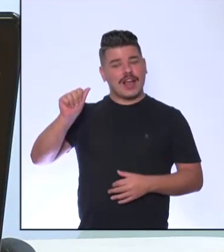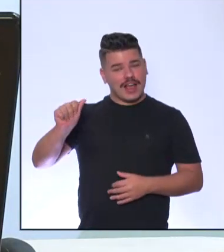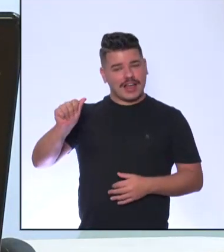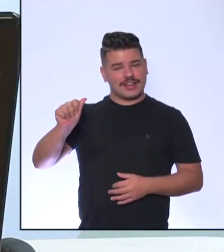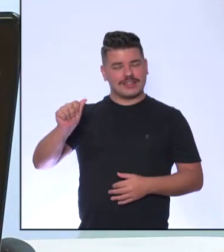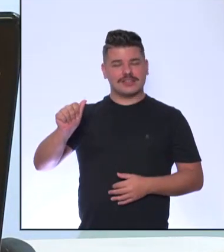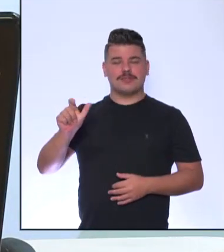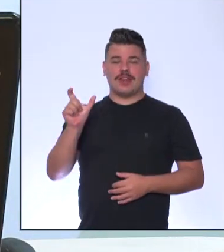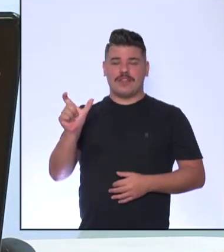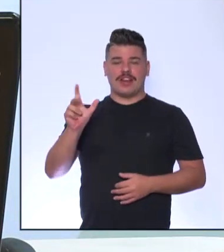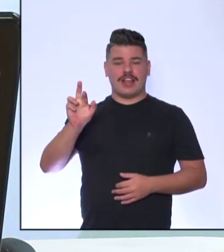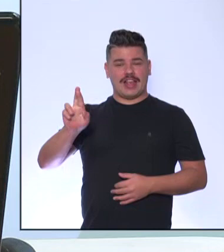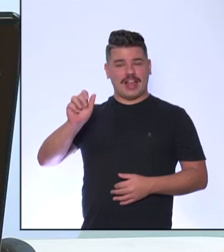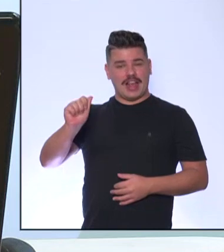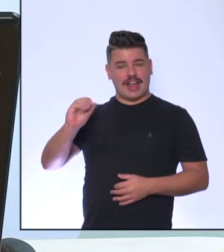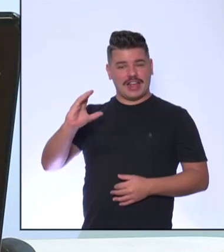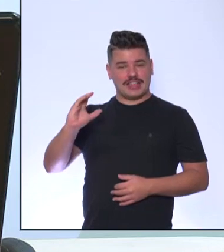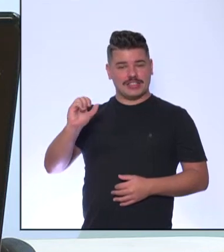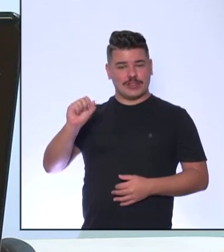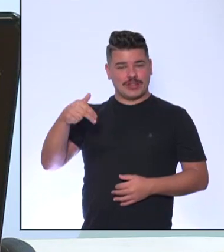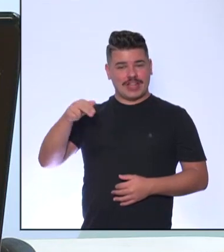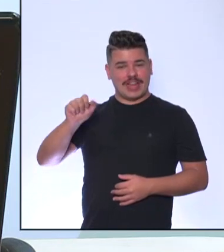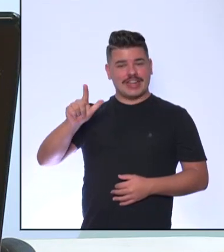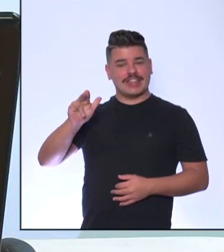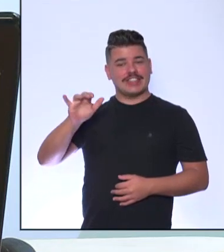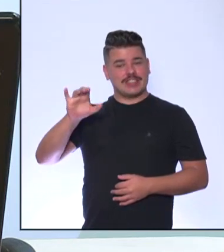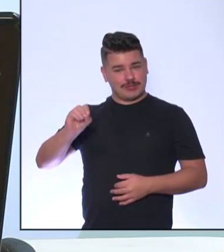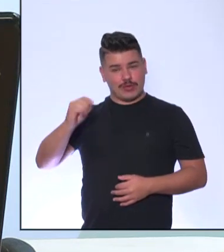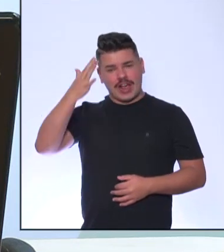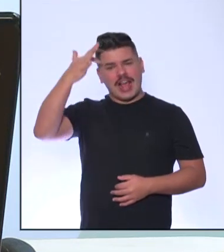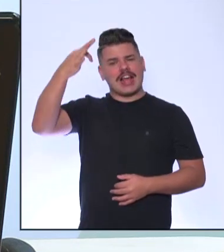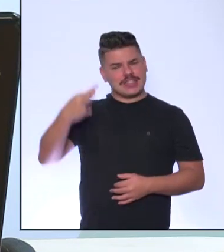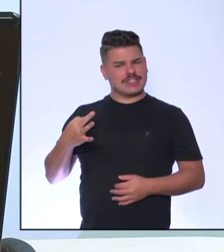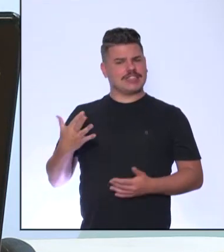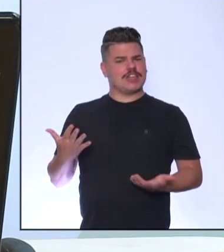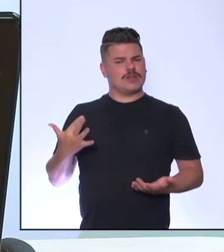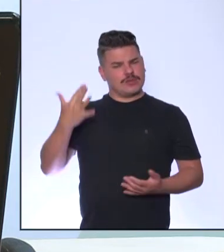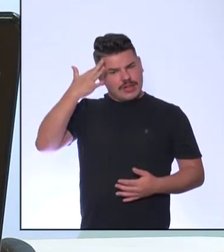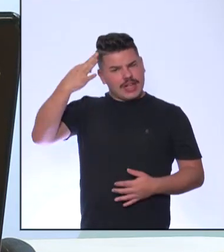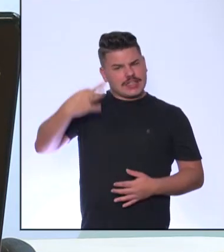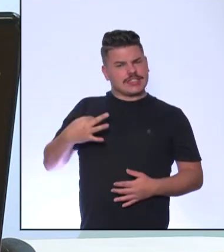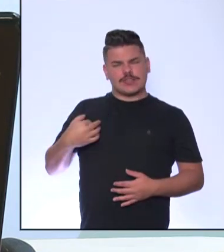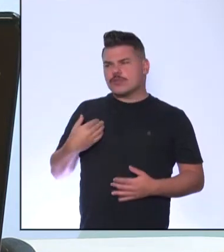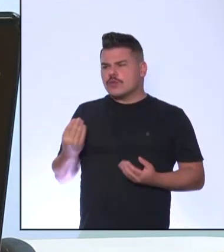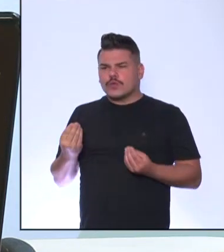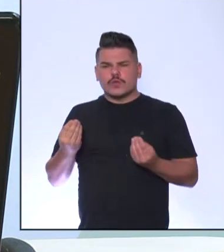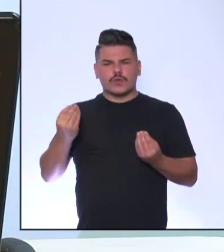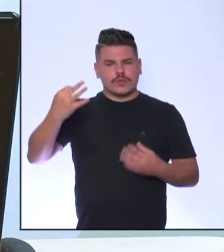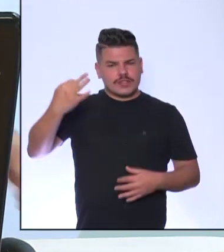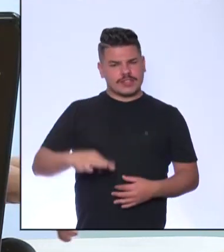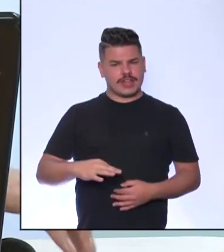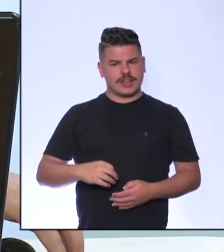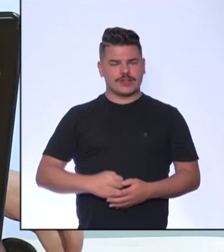Racionalismo É a ideia da razão O século da razão De busca da razão Ok?